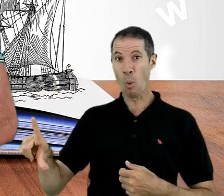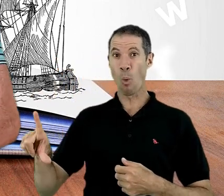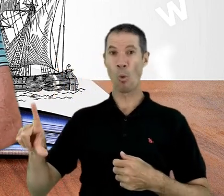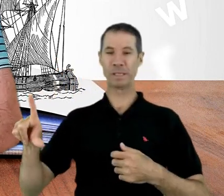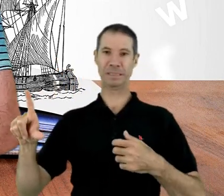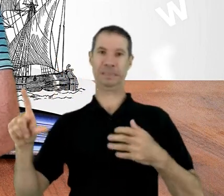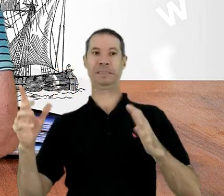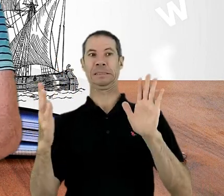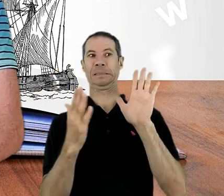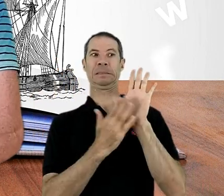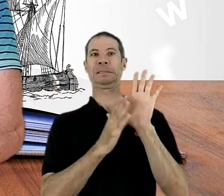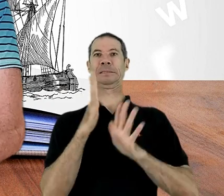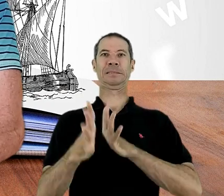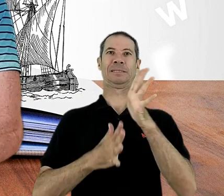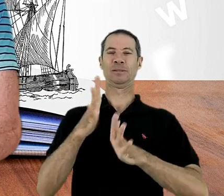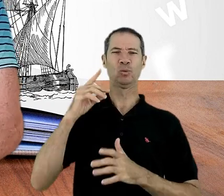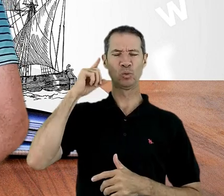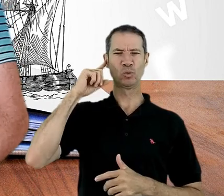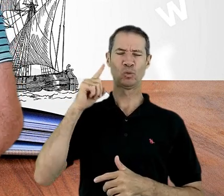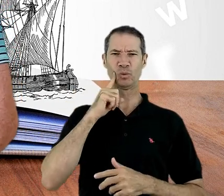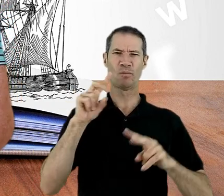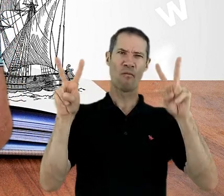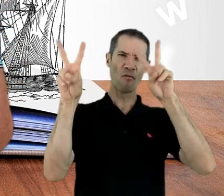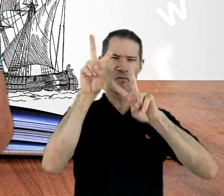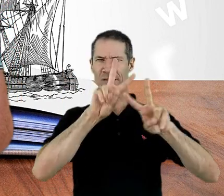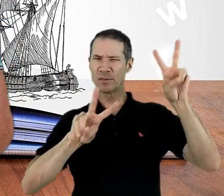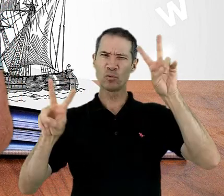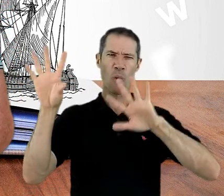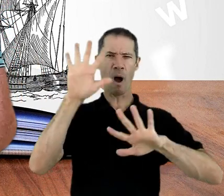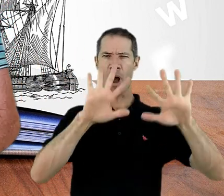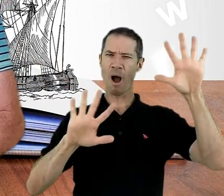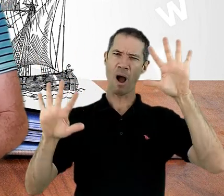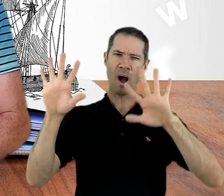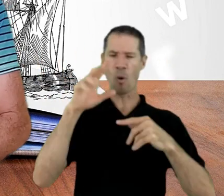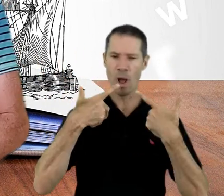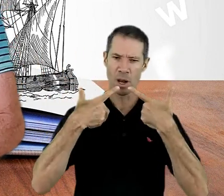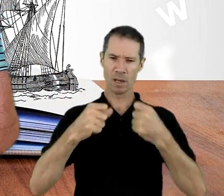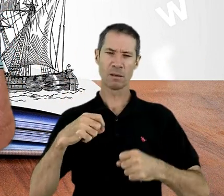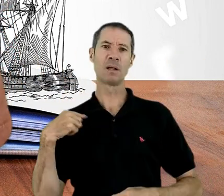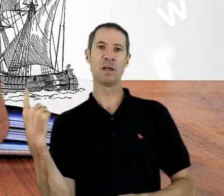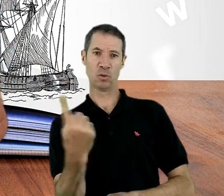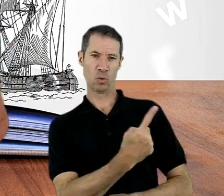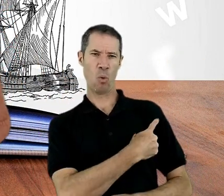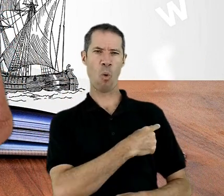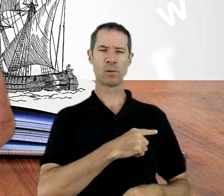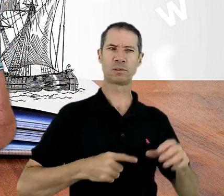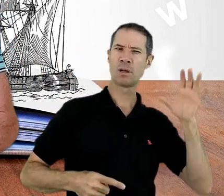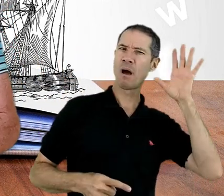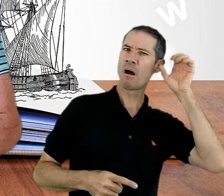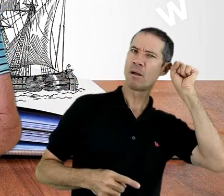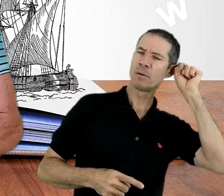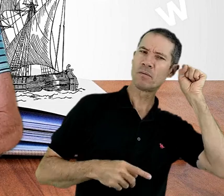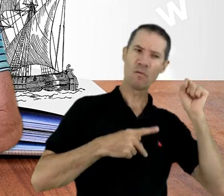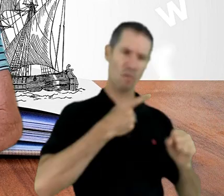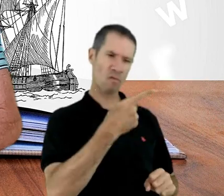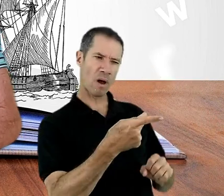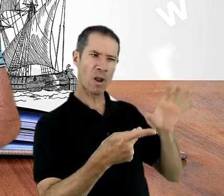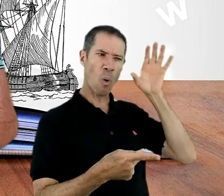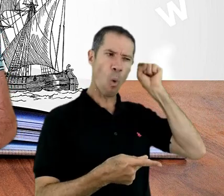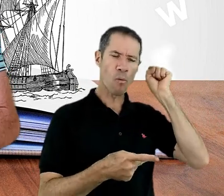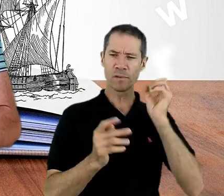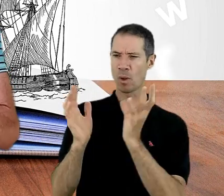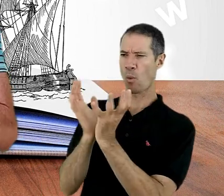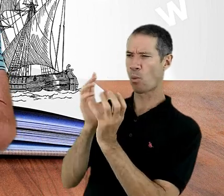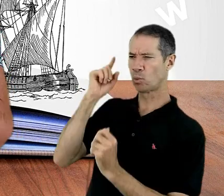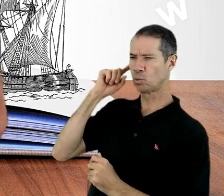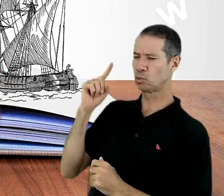Porque o surdo, ele é visual ou espacial, essa língua, enquanto a nossa, oral ou auditiva, você fala e ouve, e eles é totalmente,